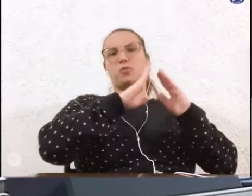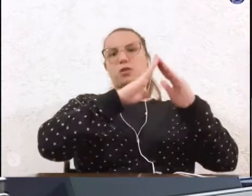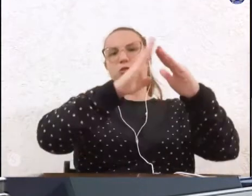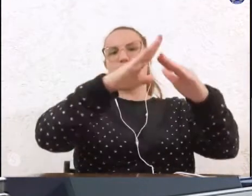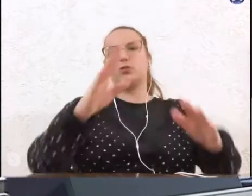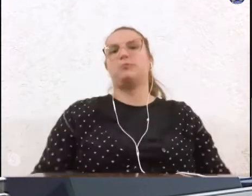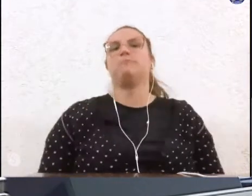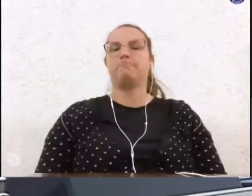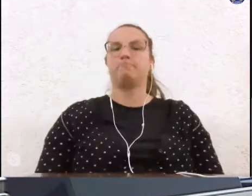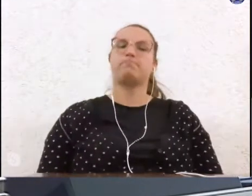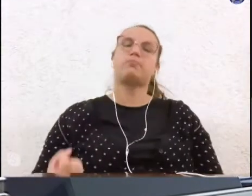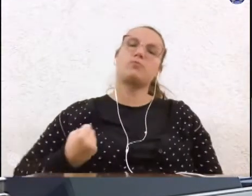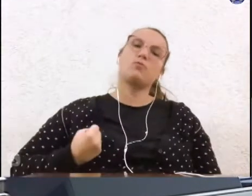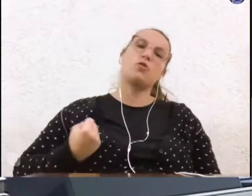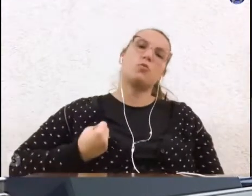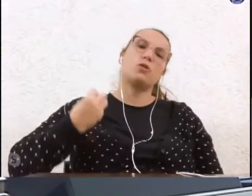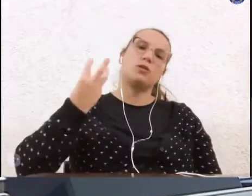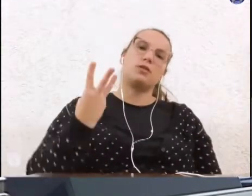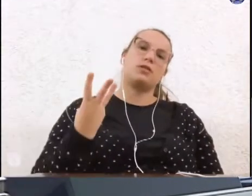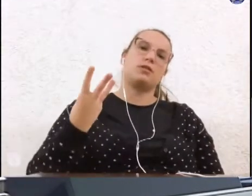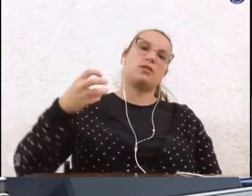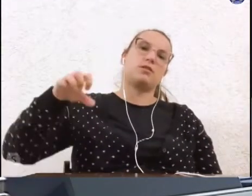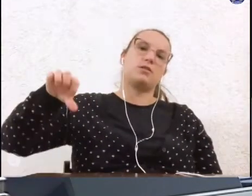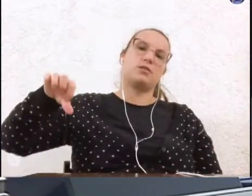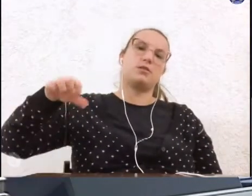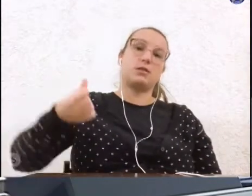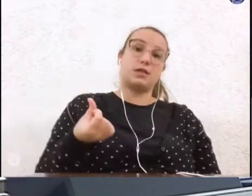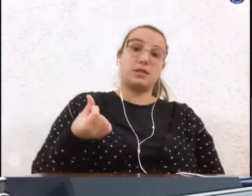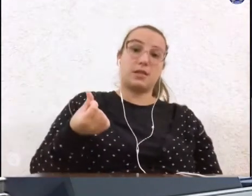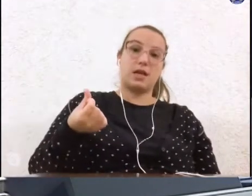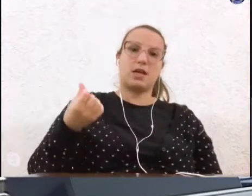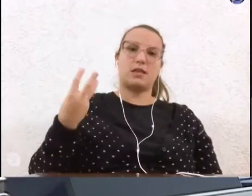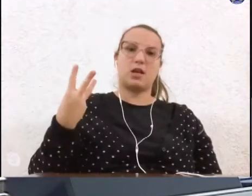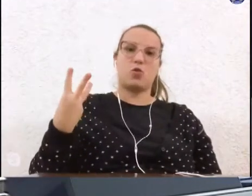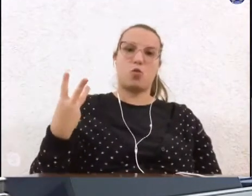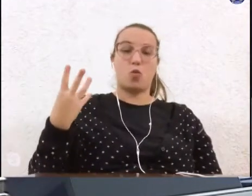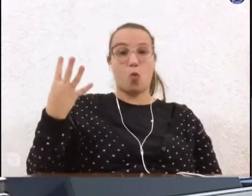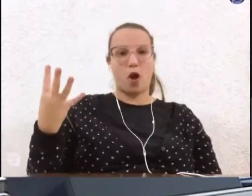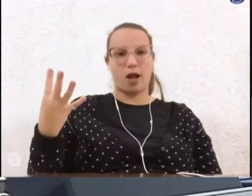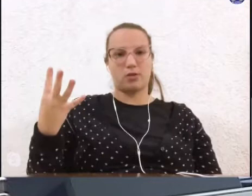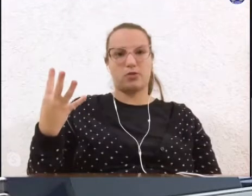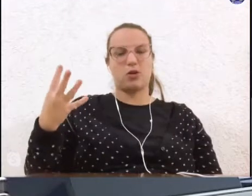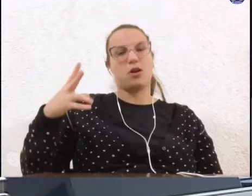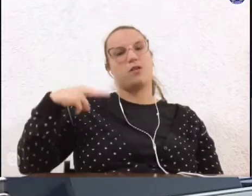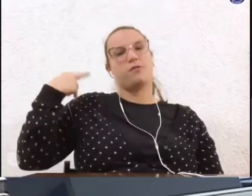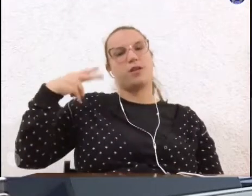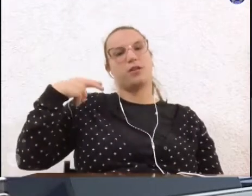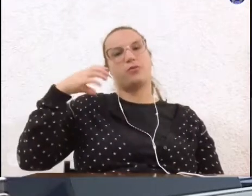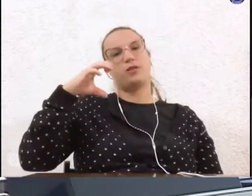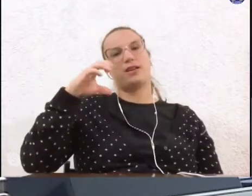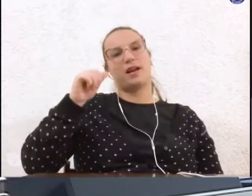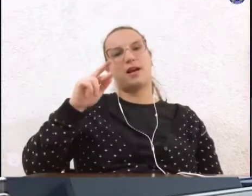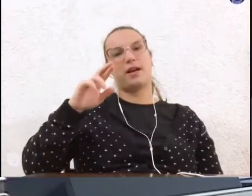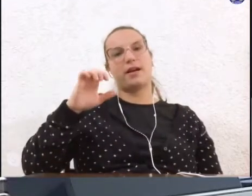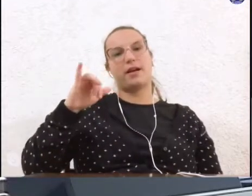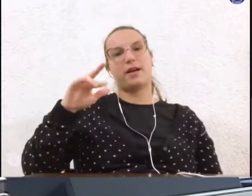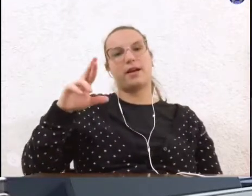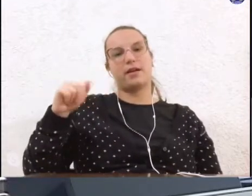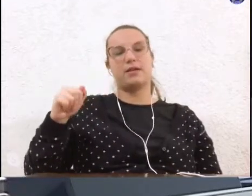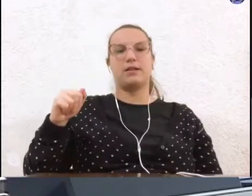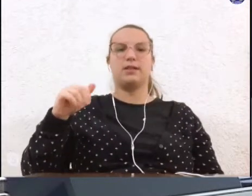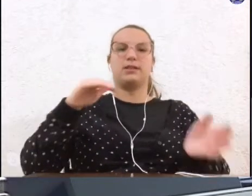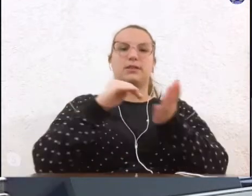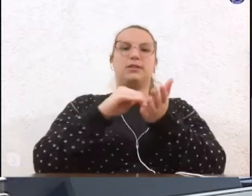Número 364, de autoria do vereador Carreira, ao secretário de Saúde,